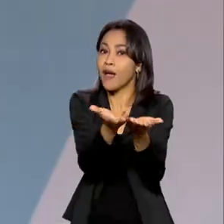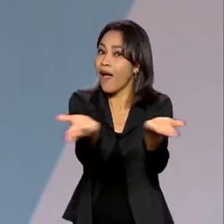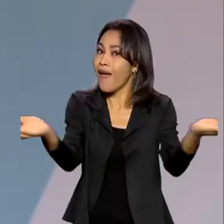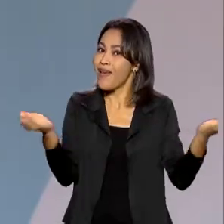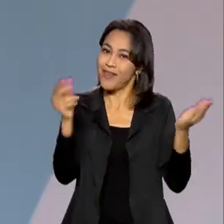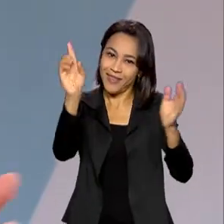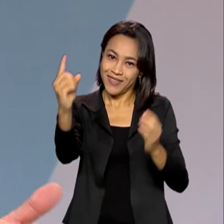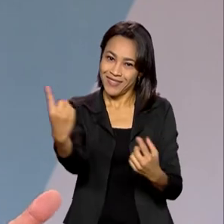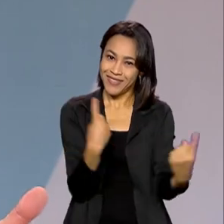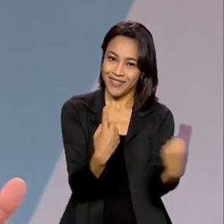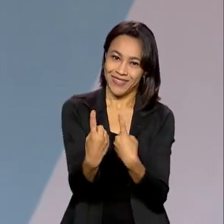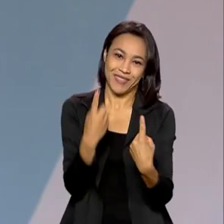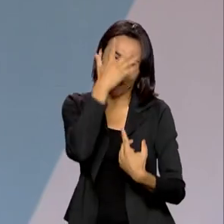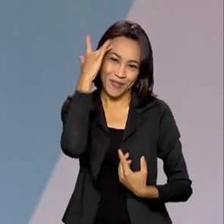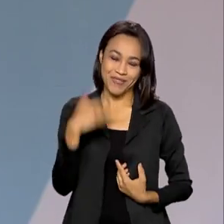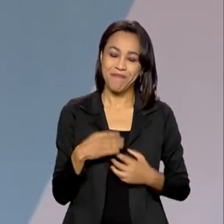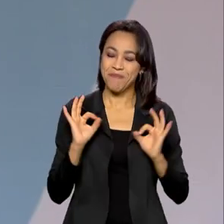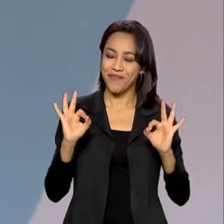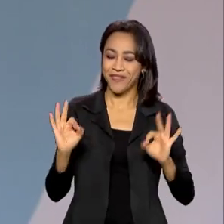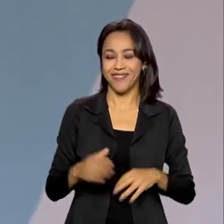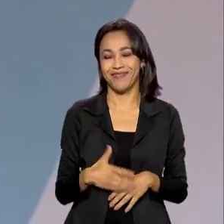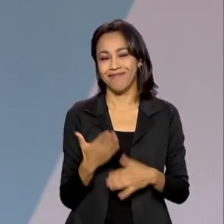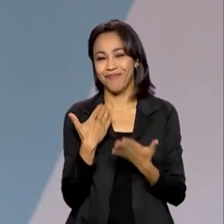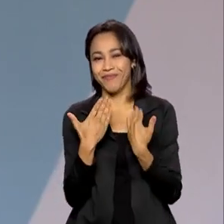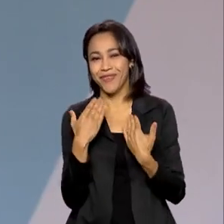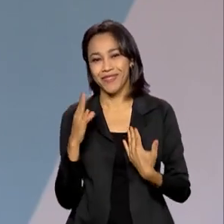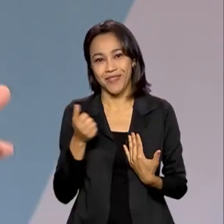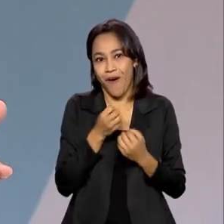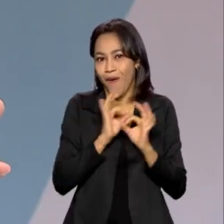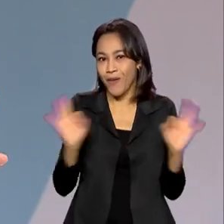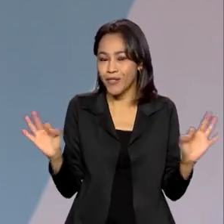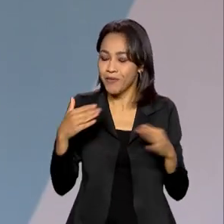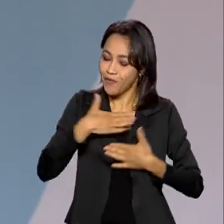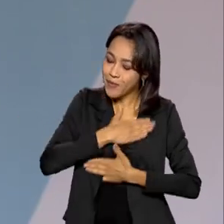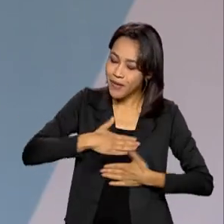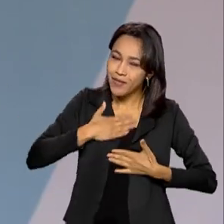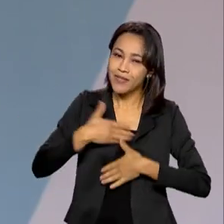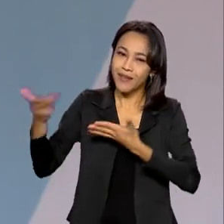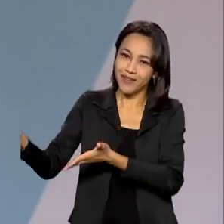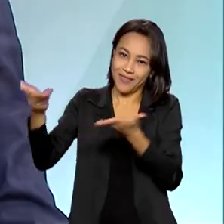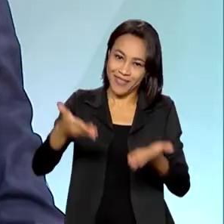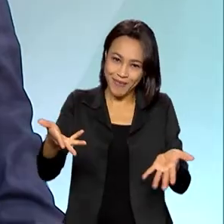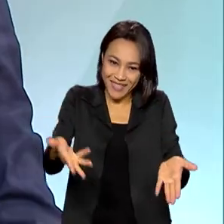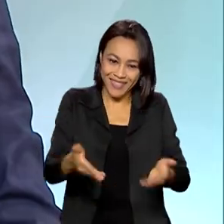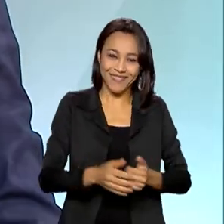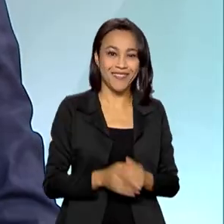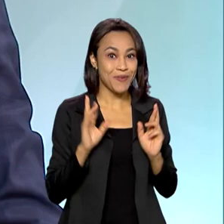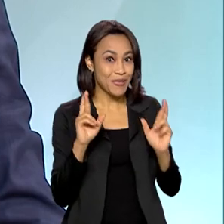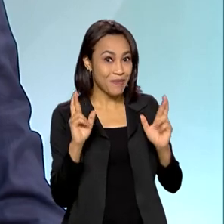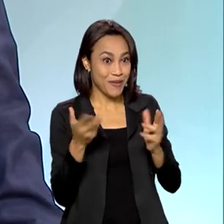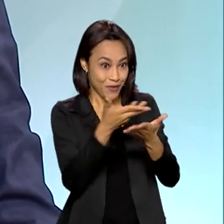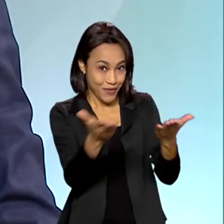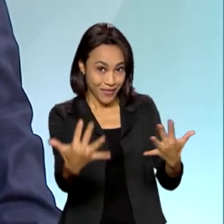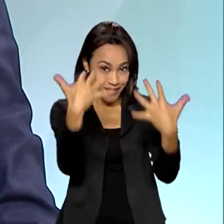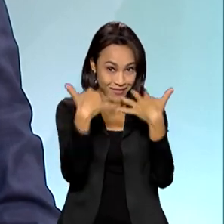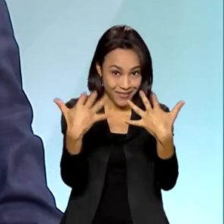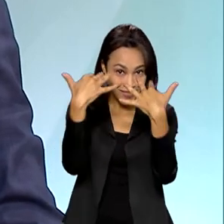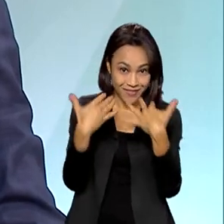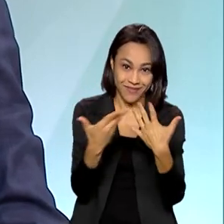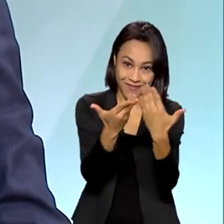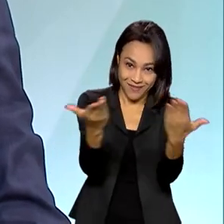Perfeito, presidente. A conversa está ótima. Foi um prazer realmente recebê-lo aqui no programa. Espero que os nossos ouvintes